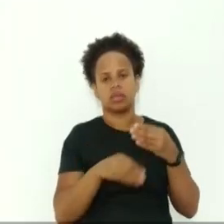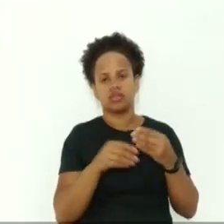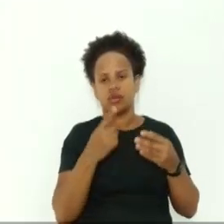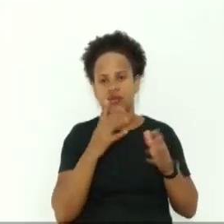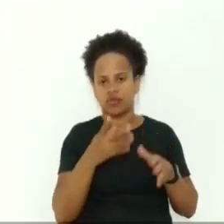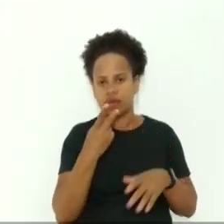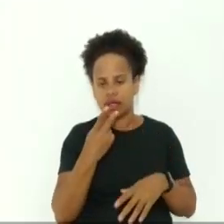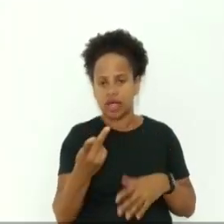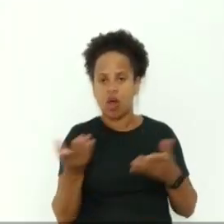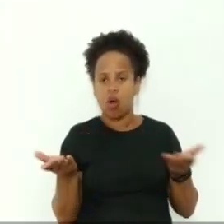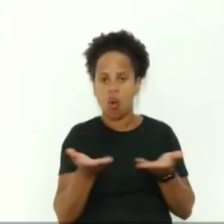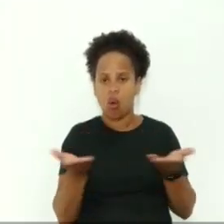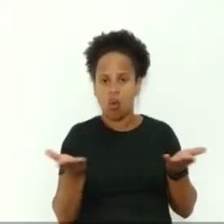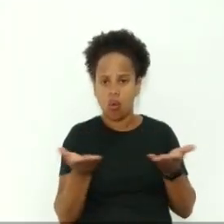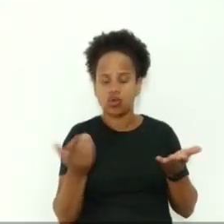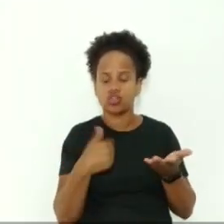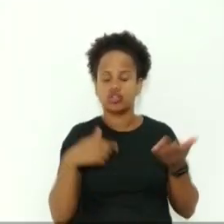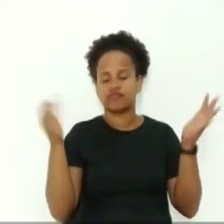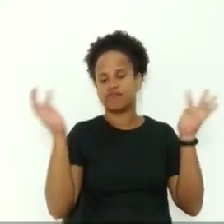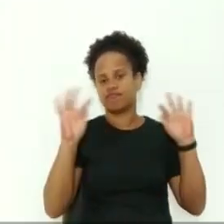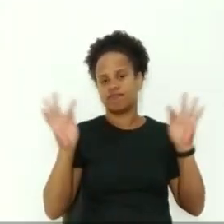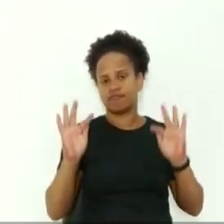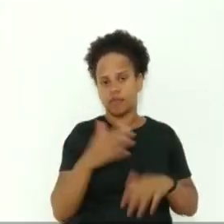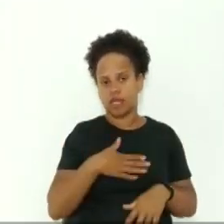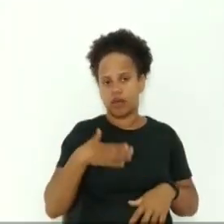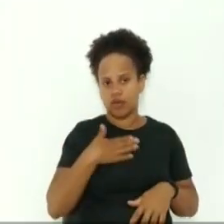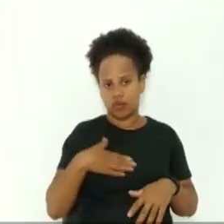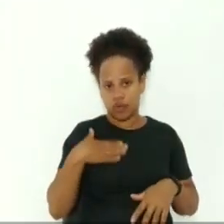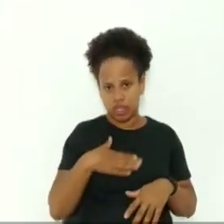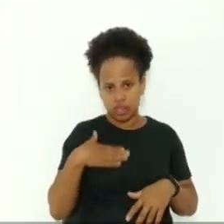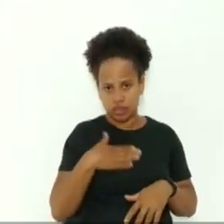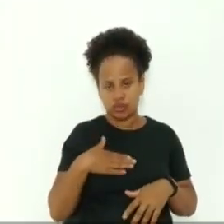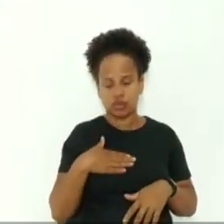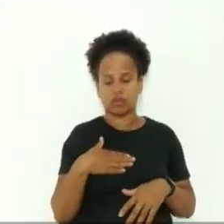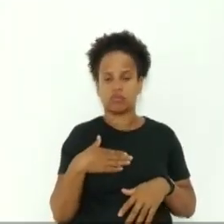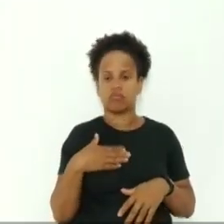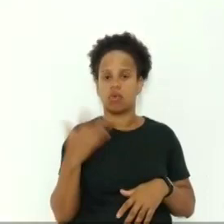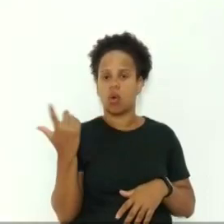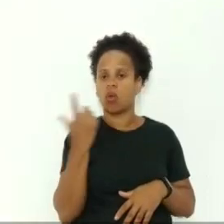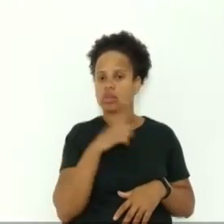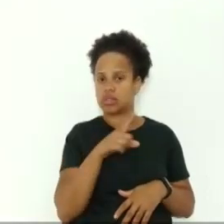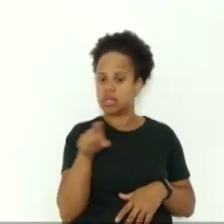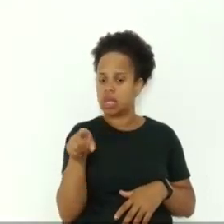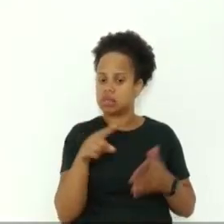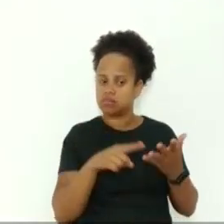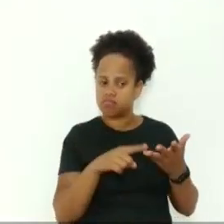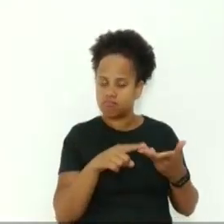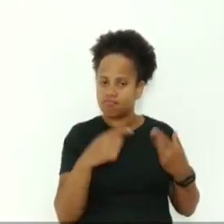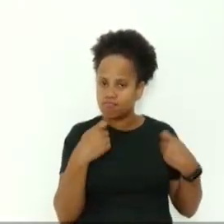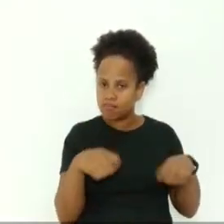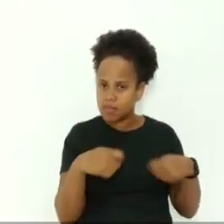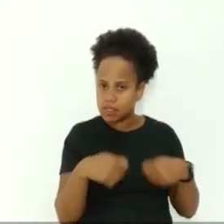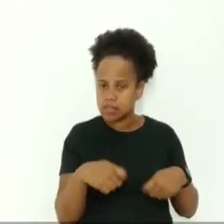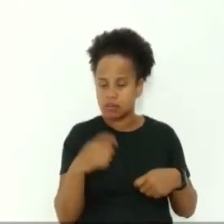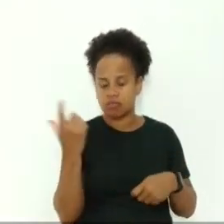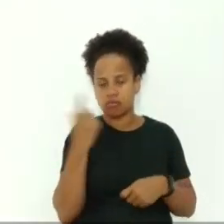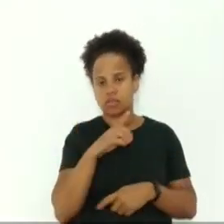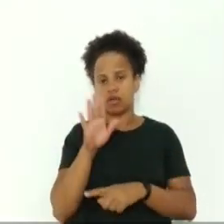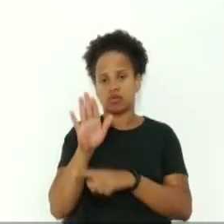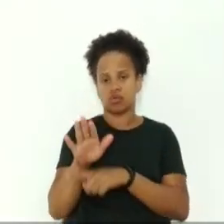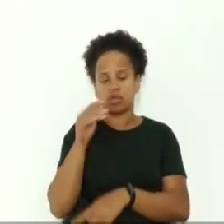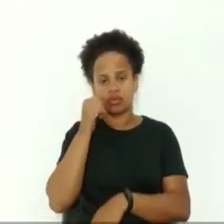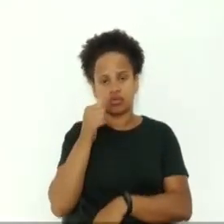gente fica feliz por essa demanda poder ser alcançada dessas mulheres. E amplia também para